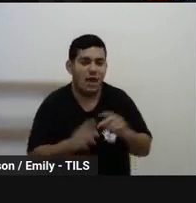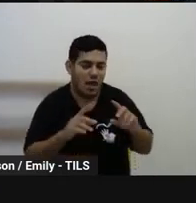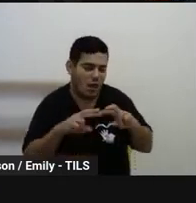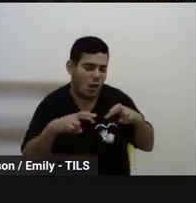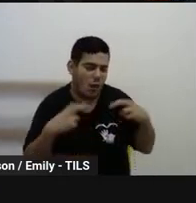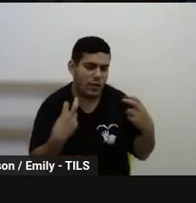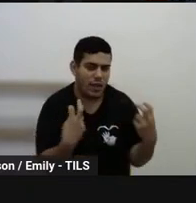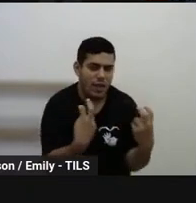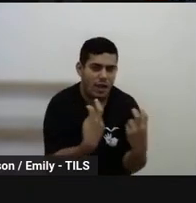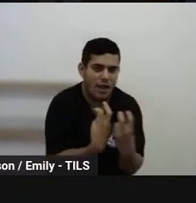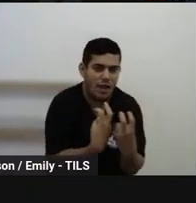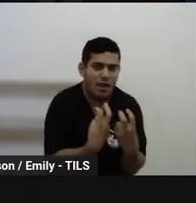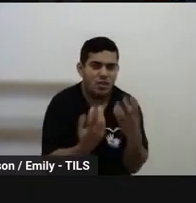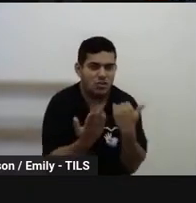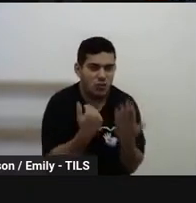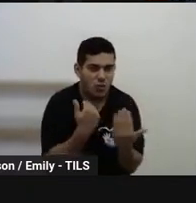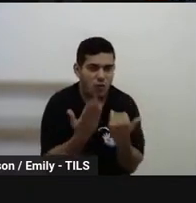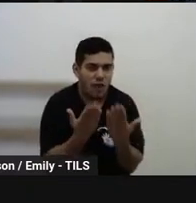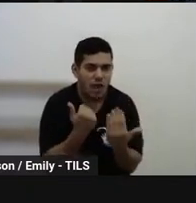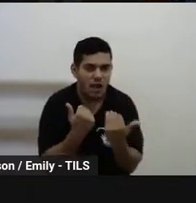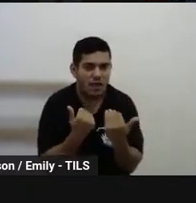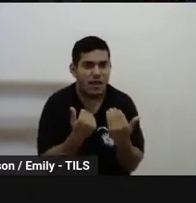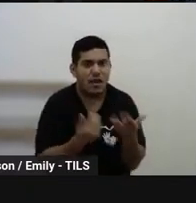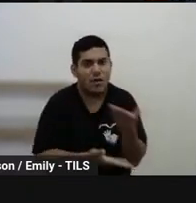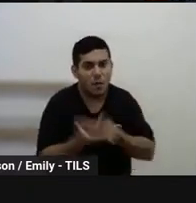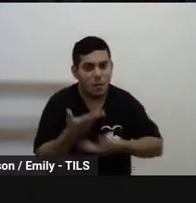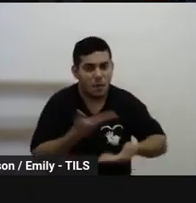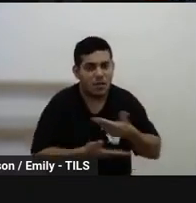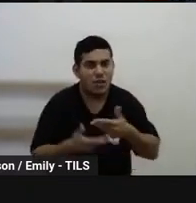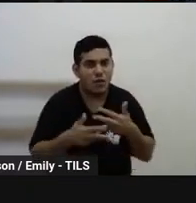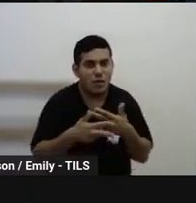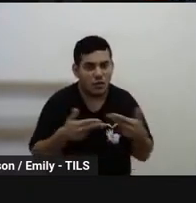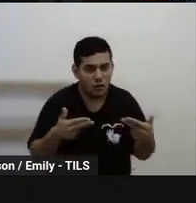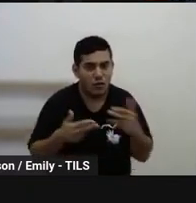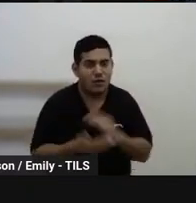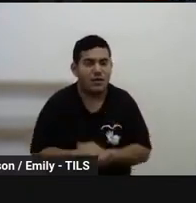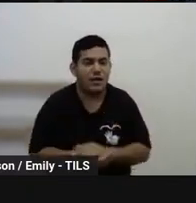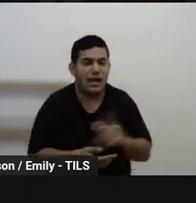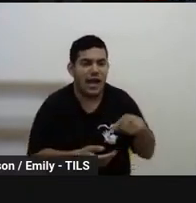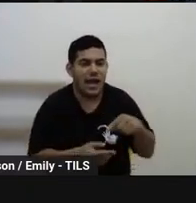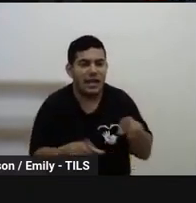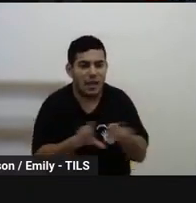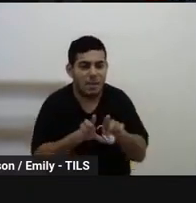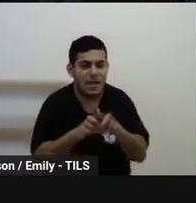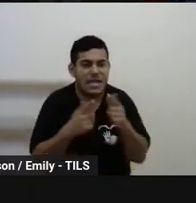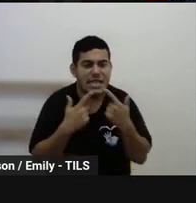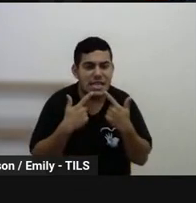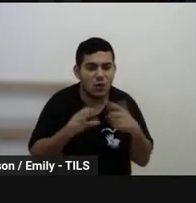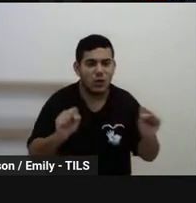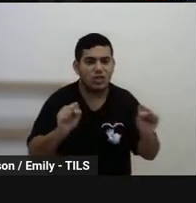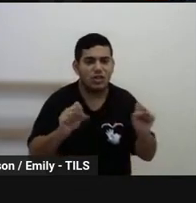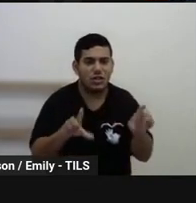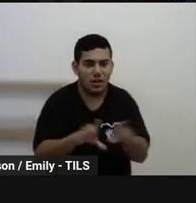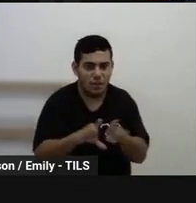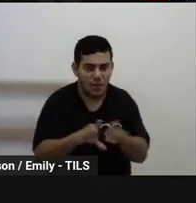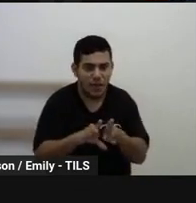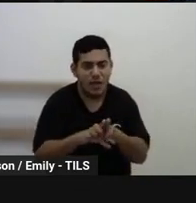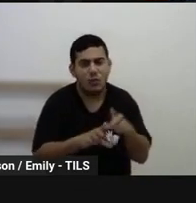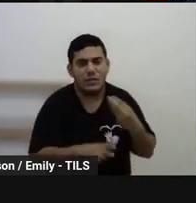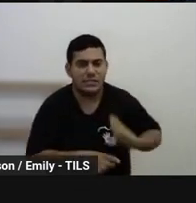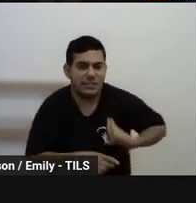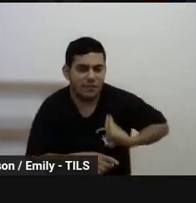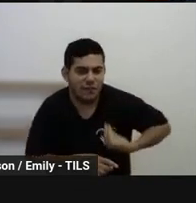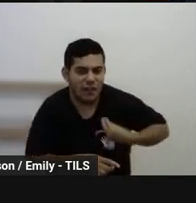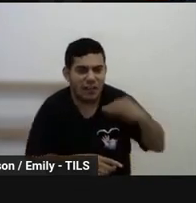conversa, compartilhar algumas questões culturais, algumas questões linguísticas também, algumas vivências